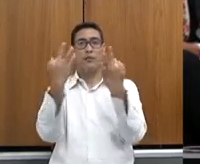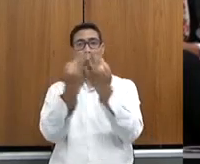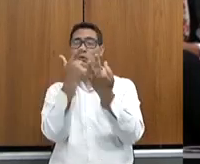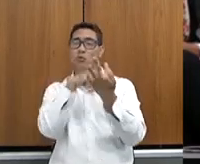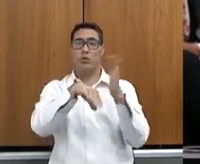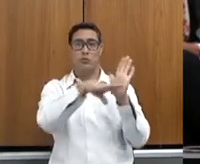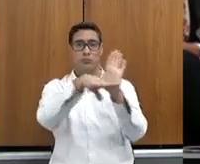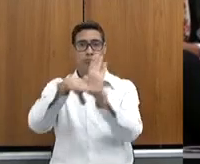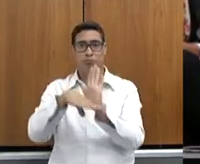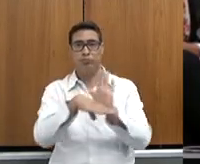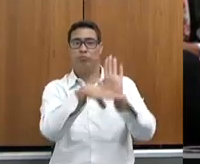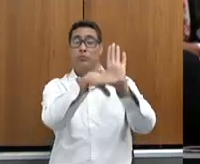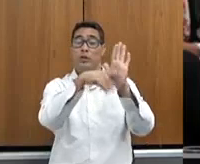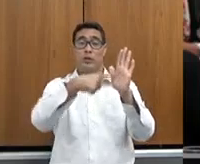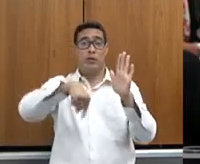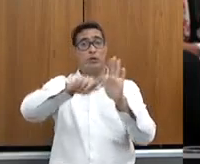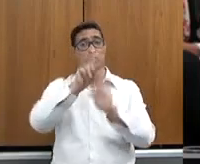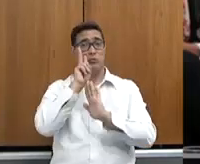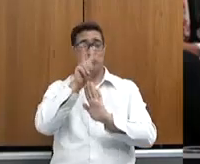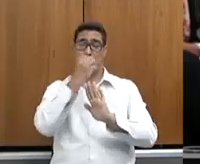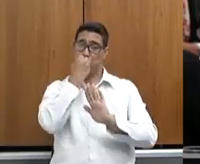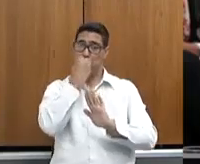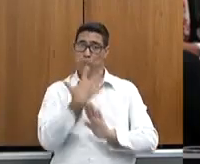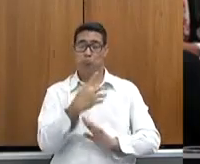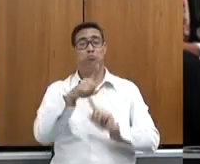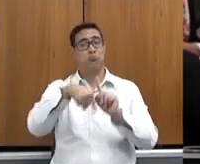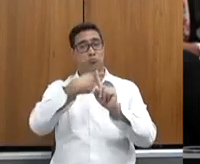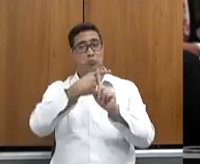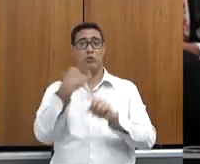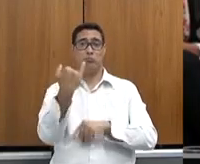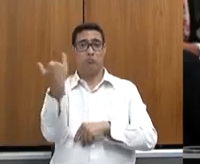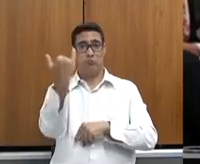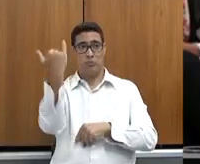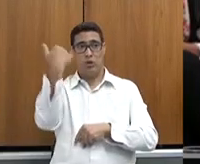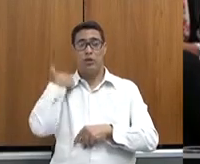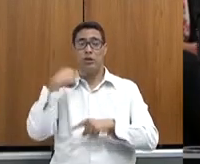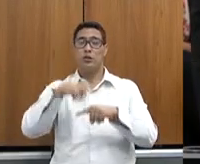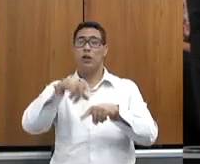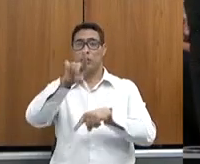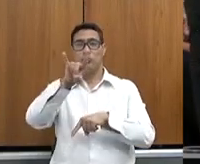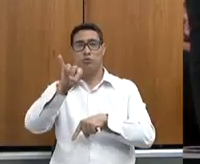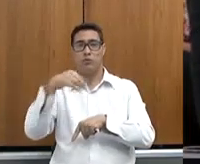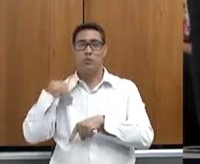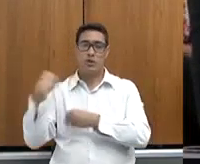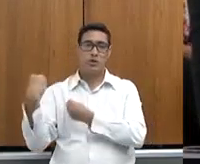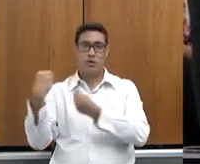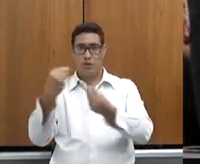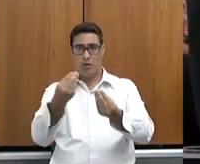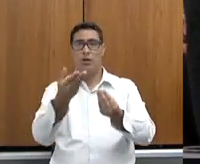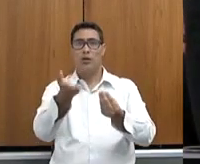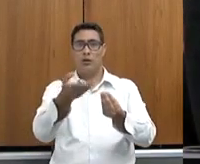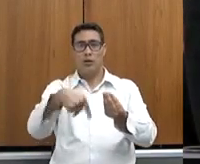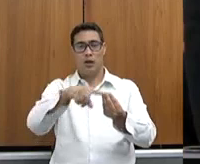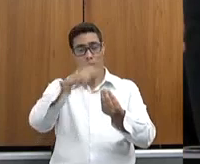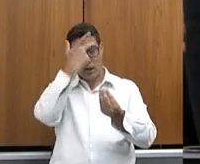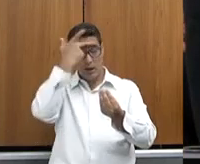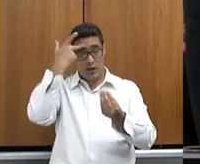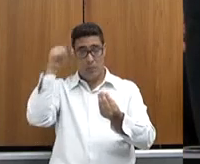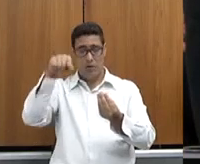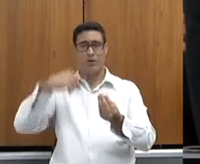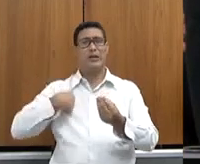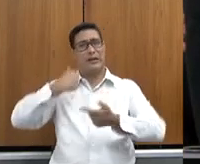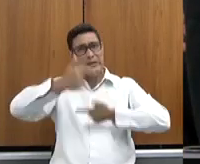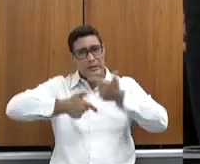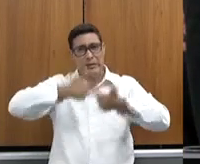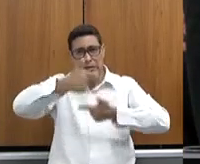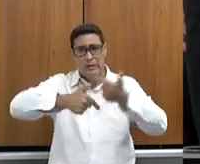extraordinário, que só quem vive isso e quem está lá no dia para entregar o título sabe, porque a pessoa que está ali há anos na terra,